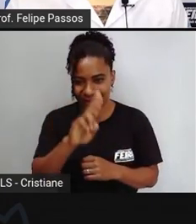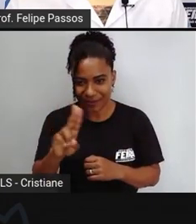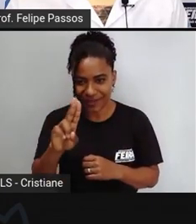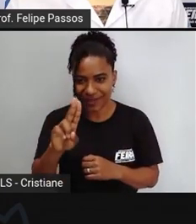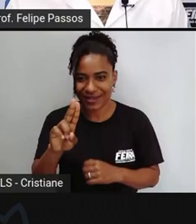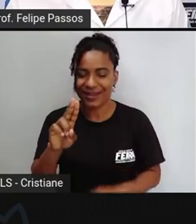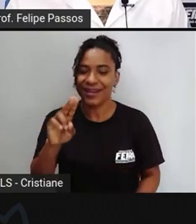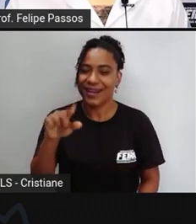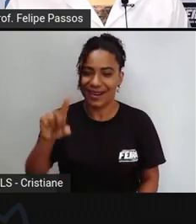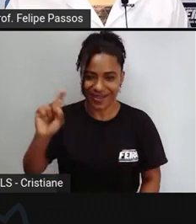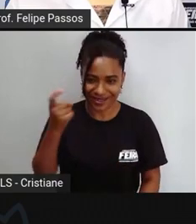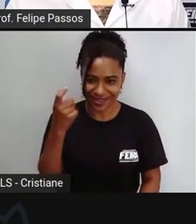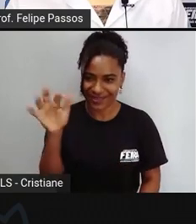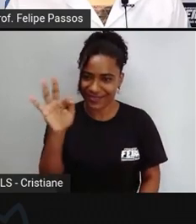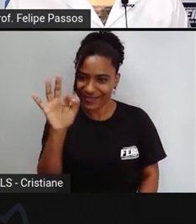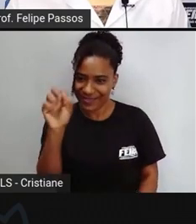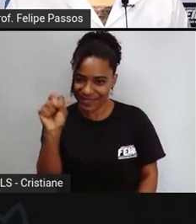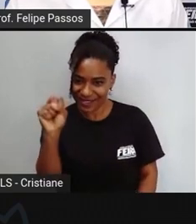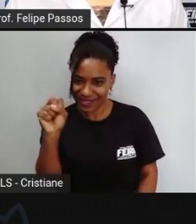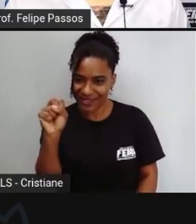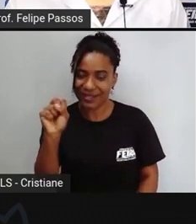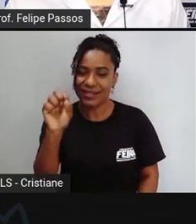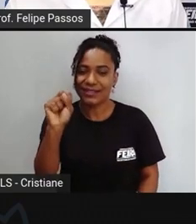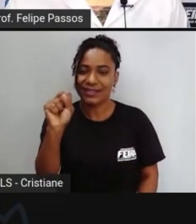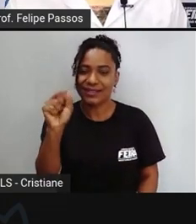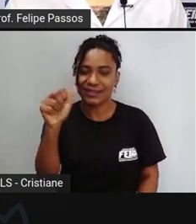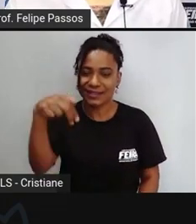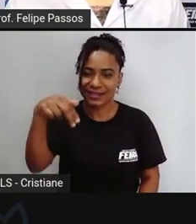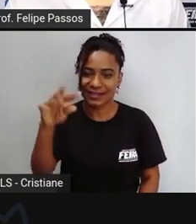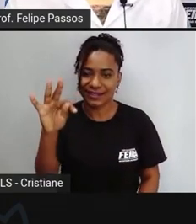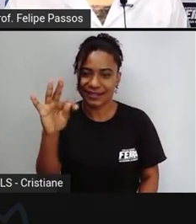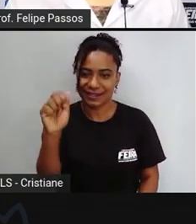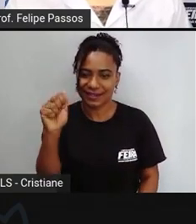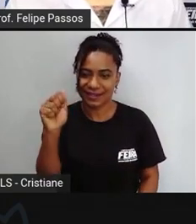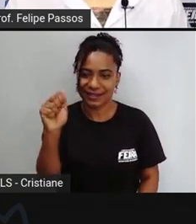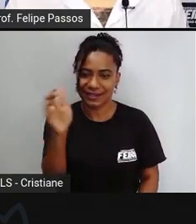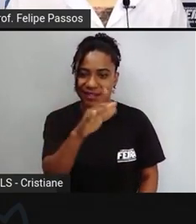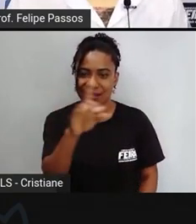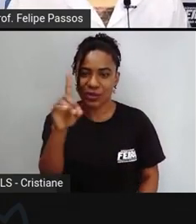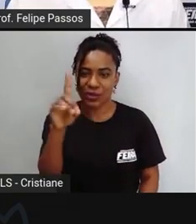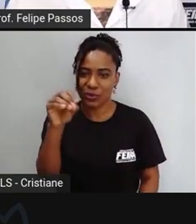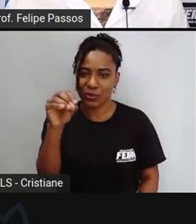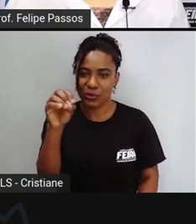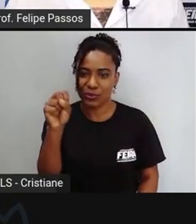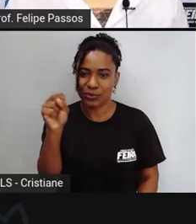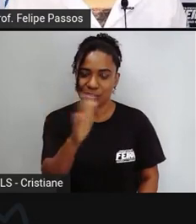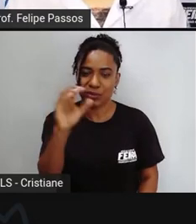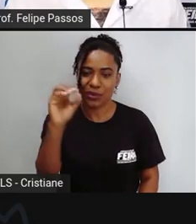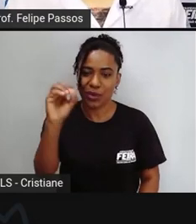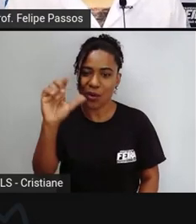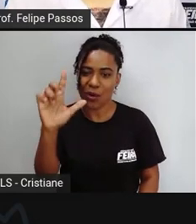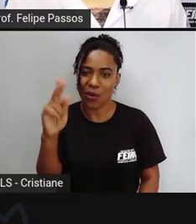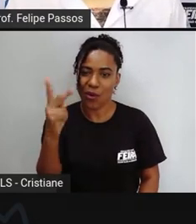olhos d'água porque o tropeiro aqui parou